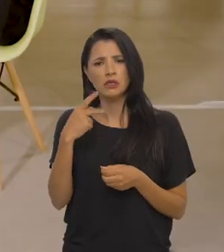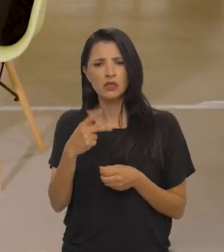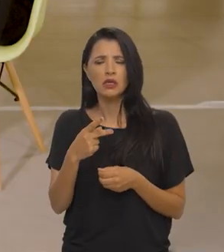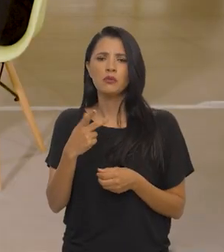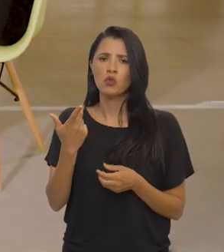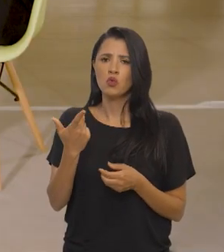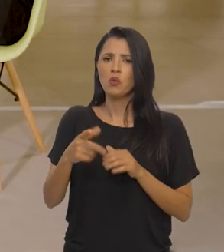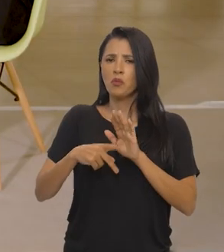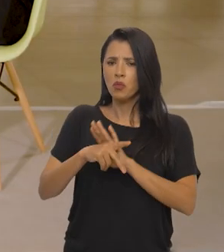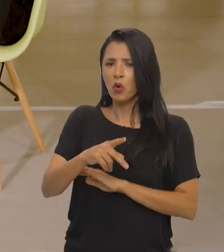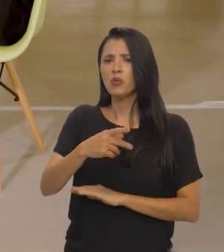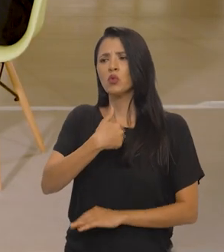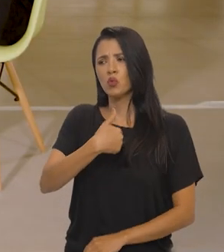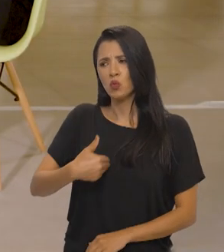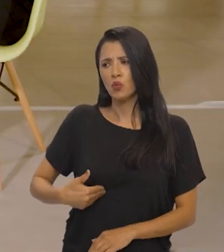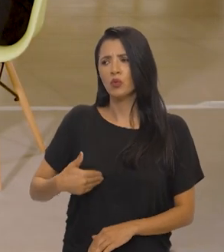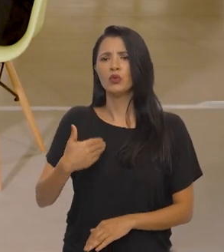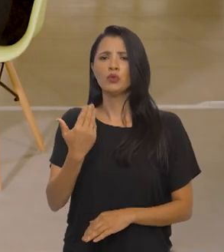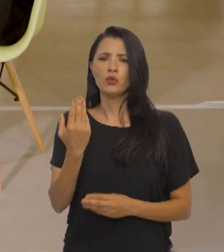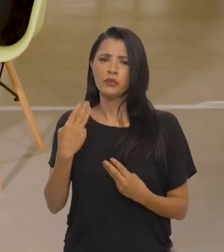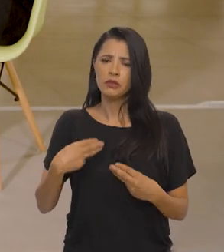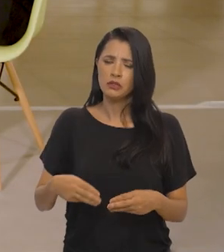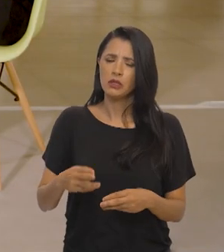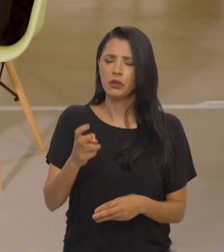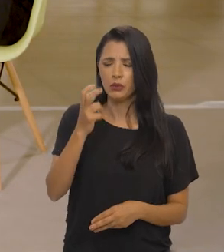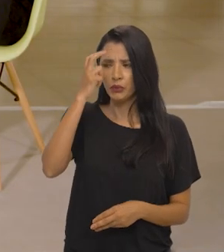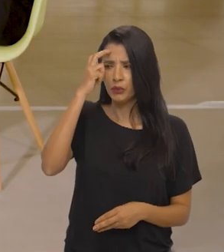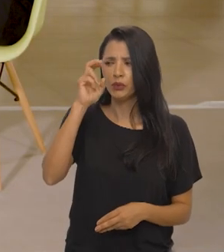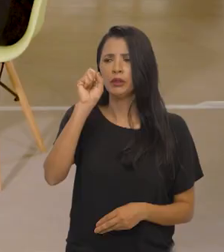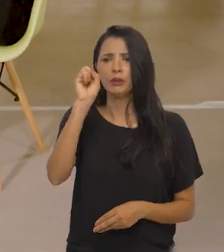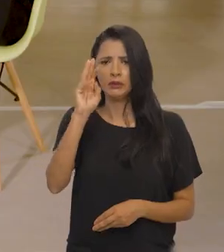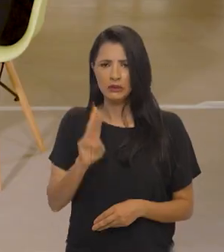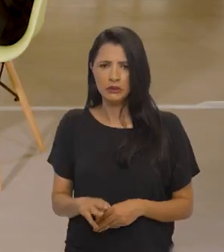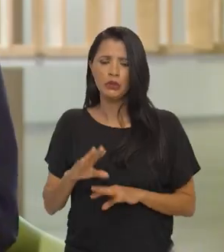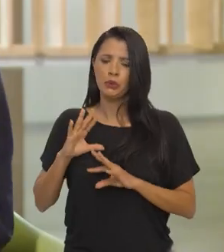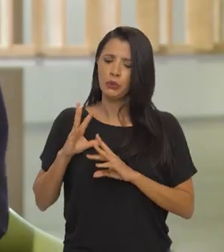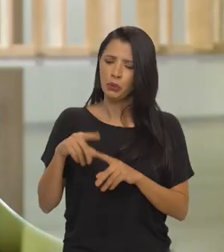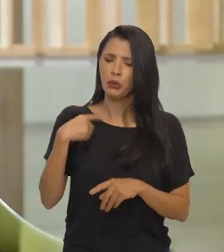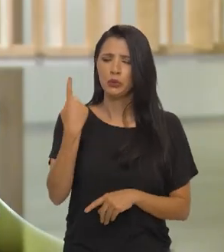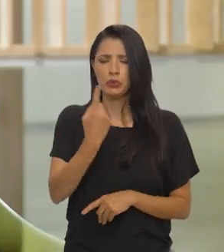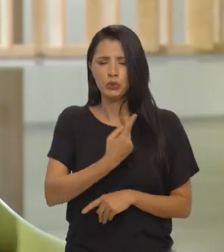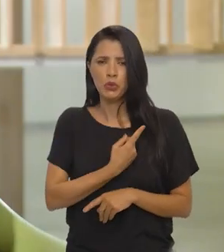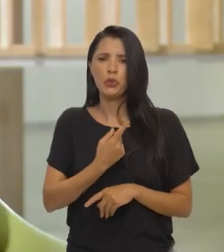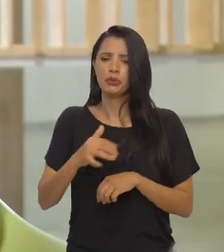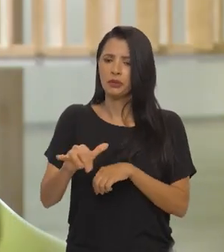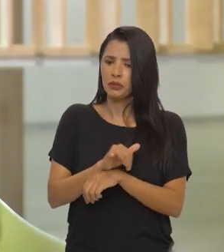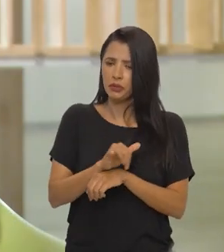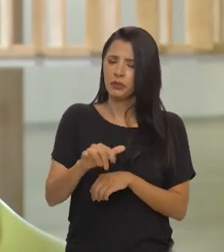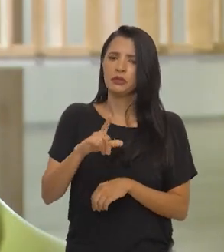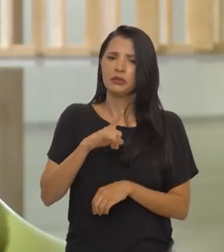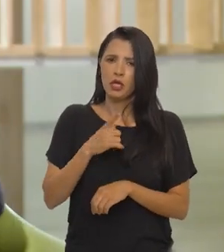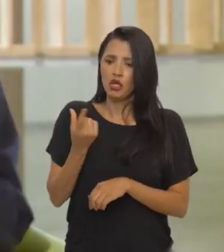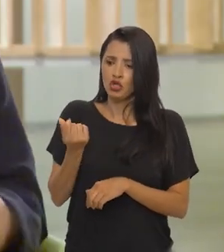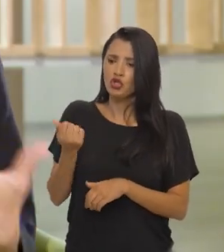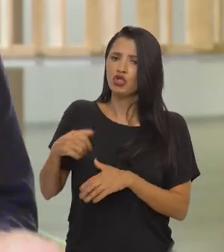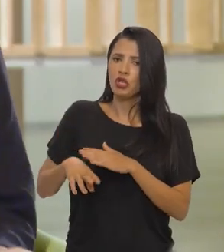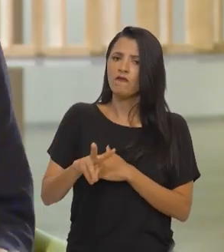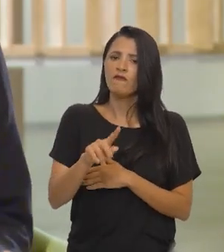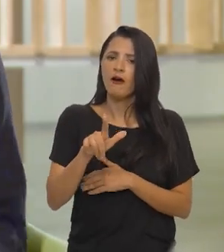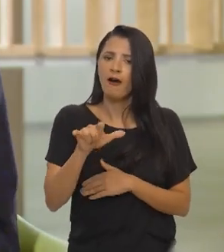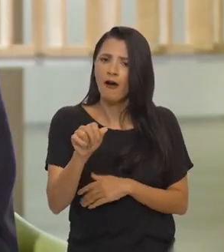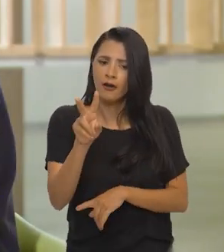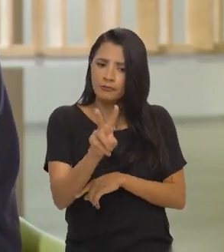princípio, uma diretriz de governo do Ministério da Cultura. Então, sim, todos os nossos mecanismos têm